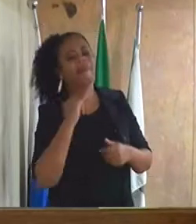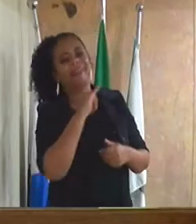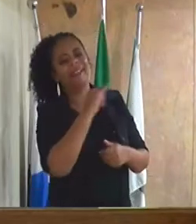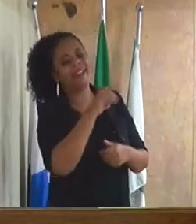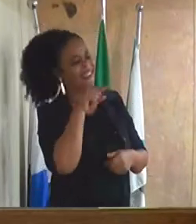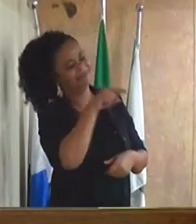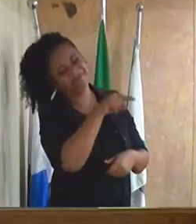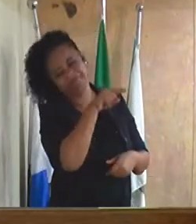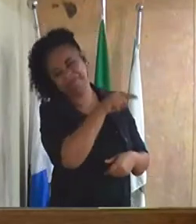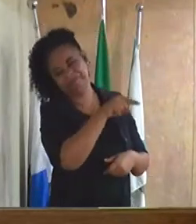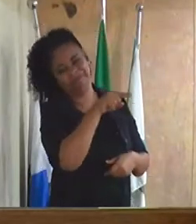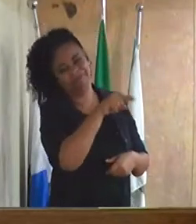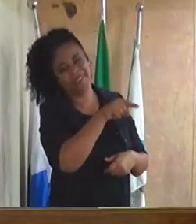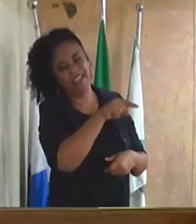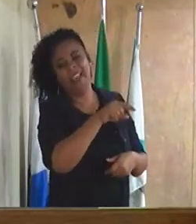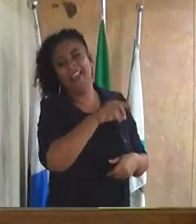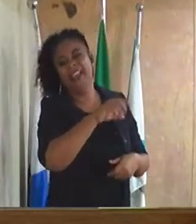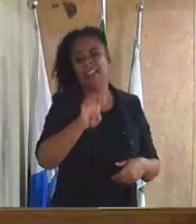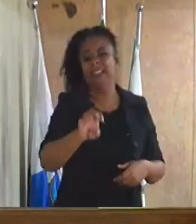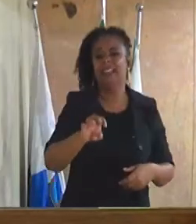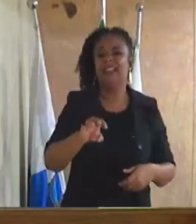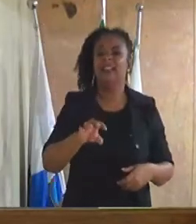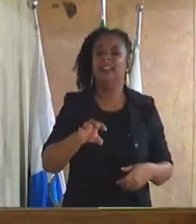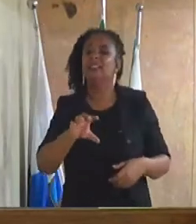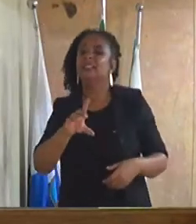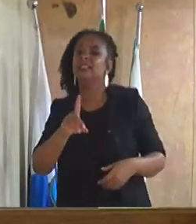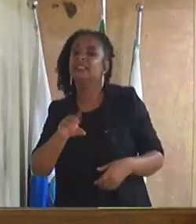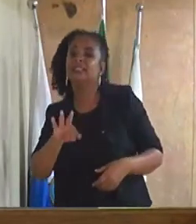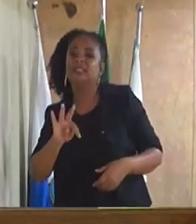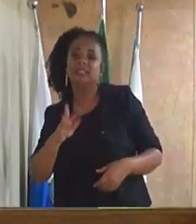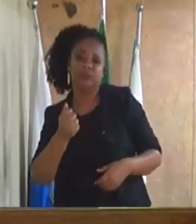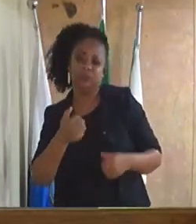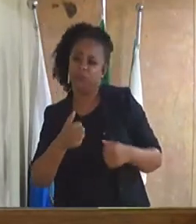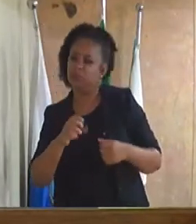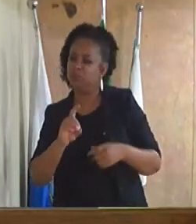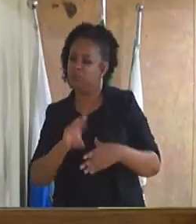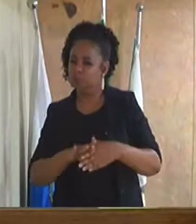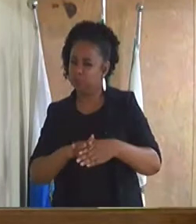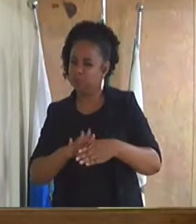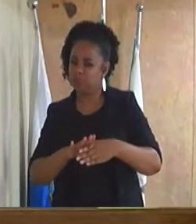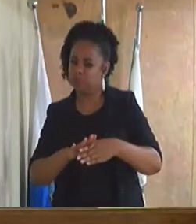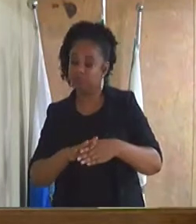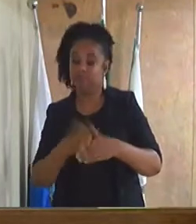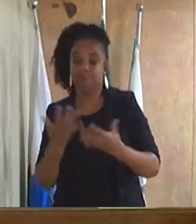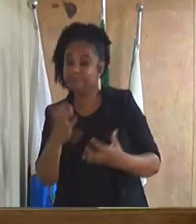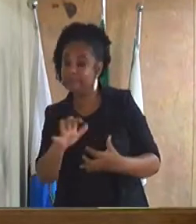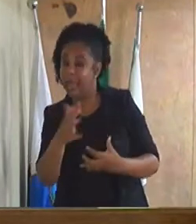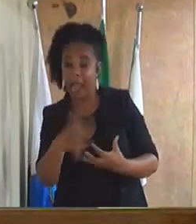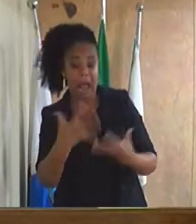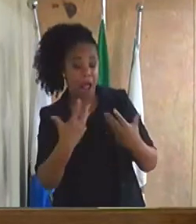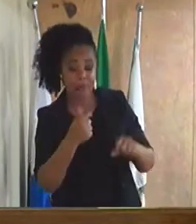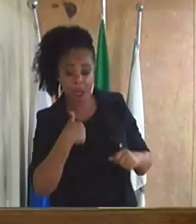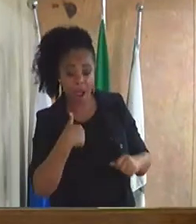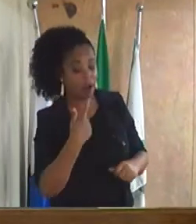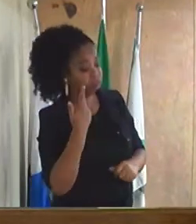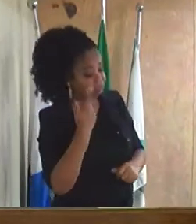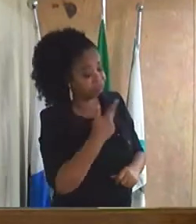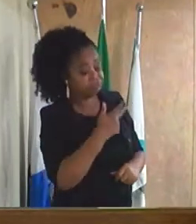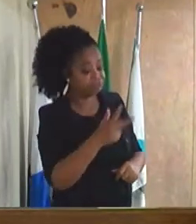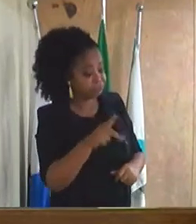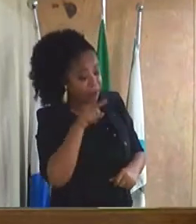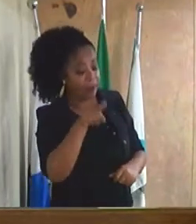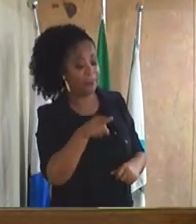CETRANSDUQ. Estive na CETRANSDUQ, não quiseram receber. Falaram que não podiam receber,